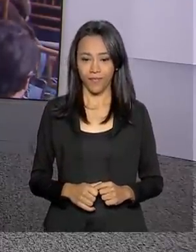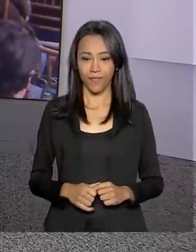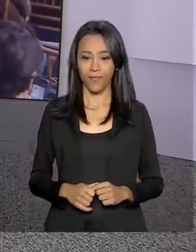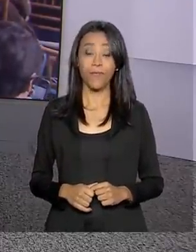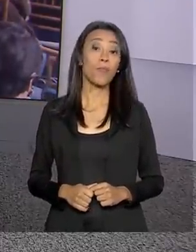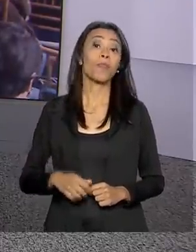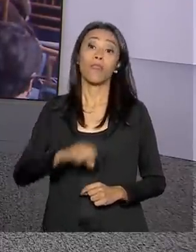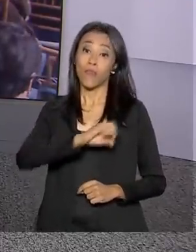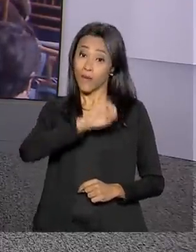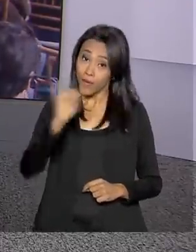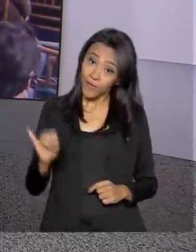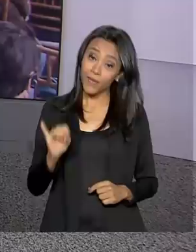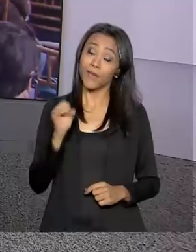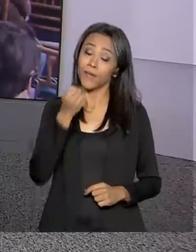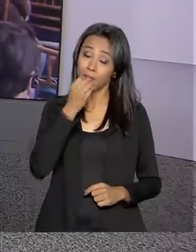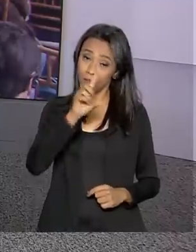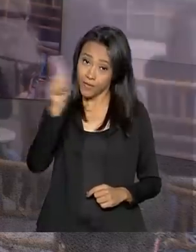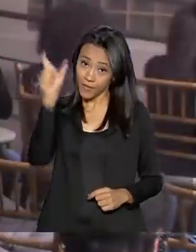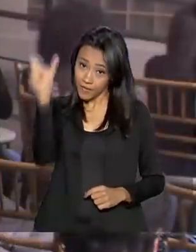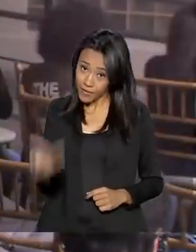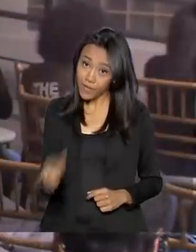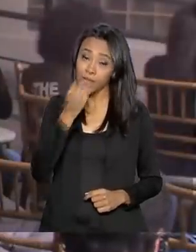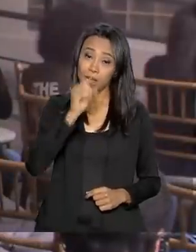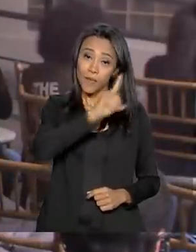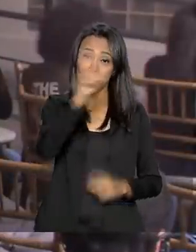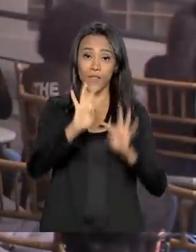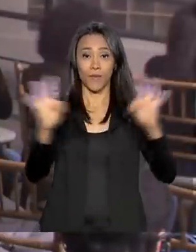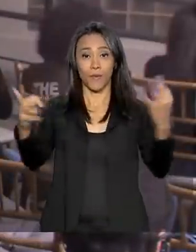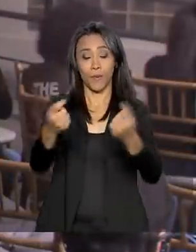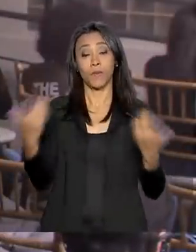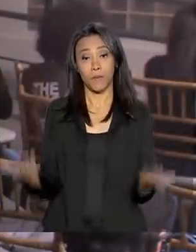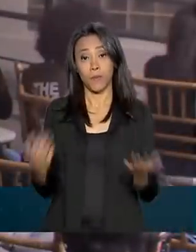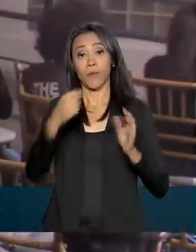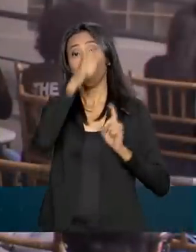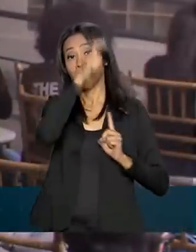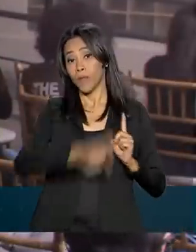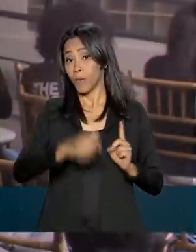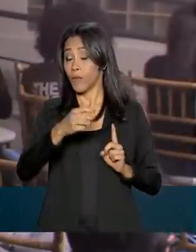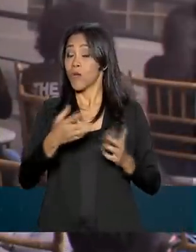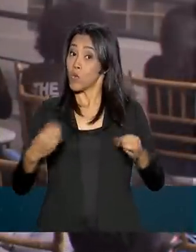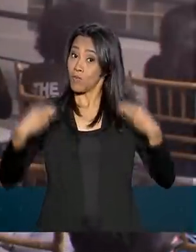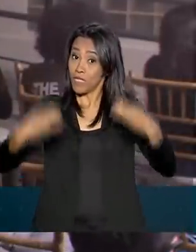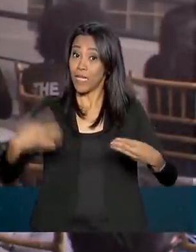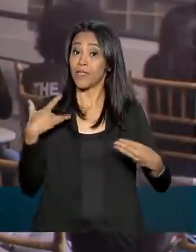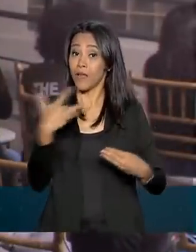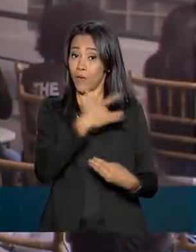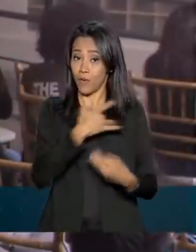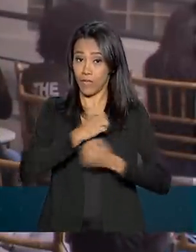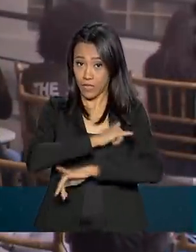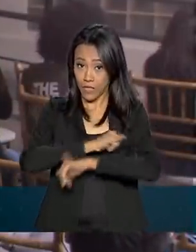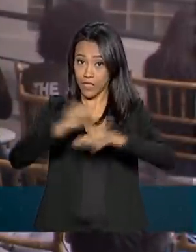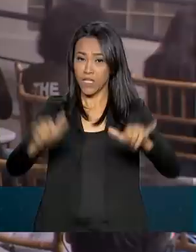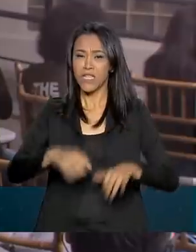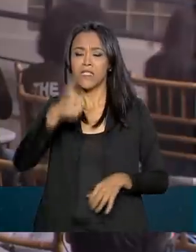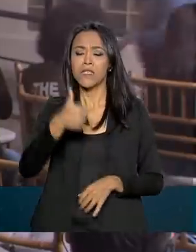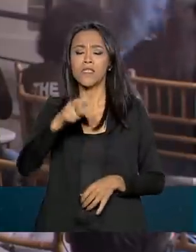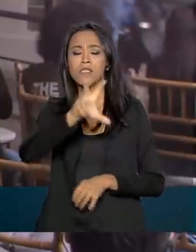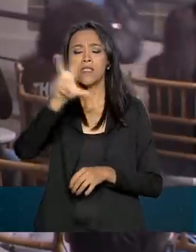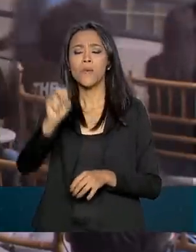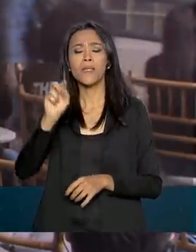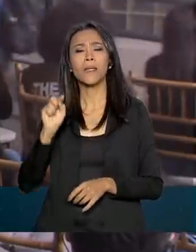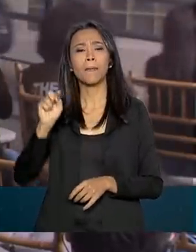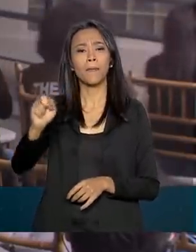Oi, Carla, bom dia pra você, bom dia a todos. Ministério da Saúde estima que todos os anos aproximadamente 150 mil litros de leite humano